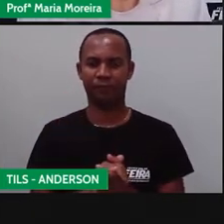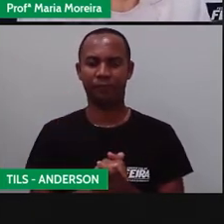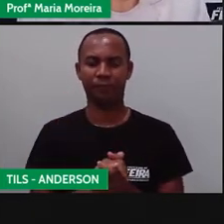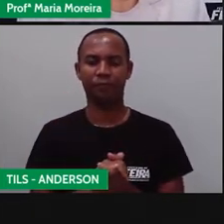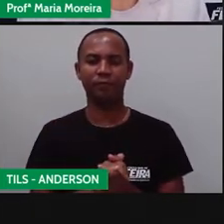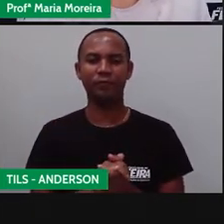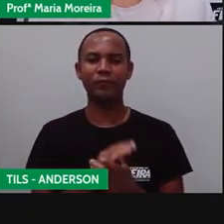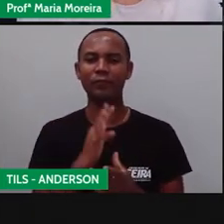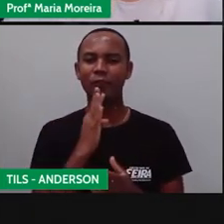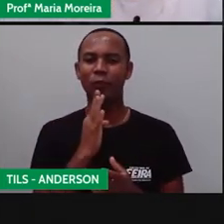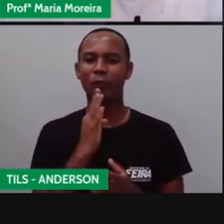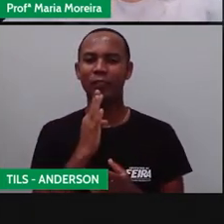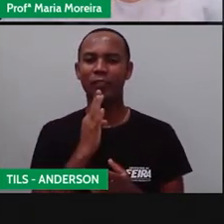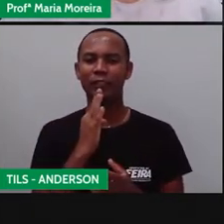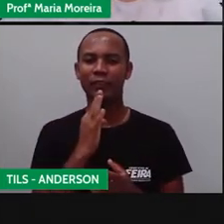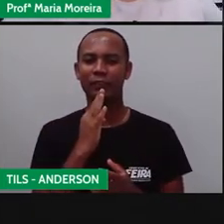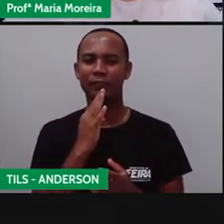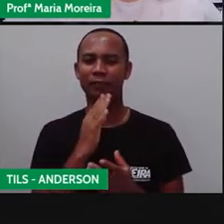E aí, Anderson?